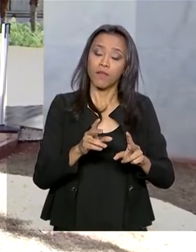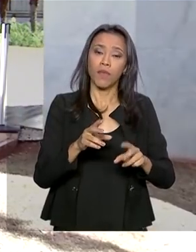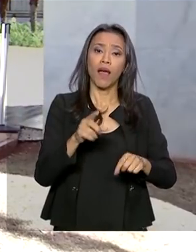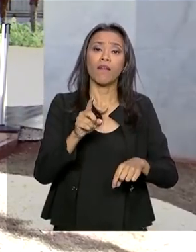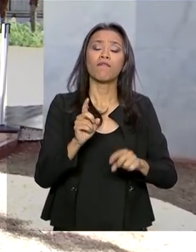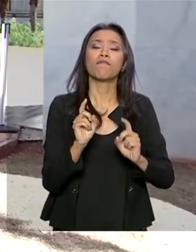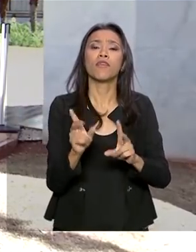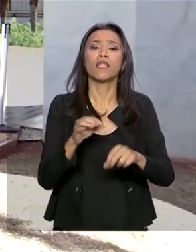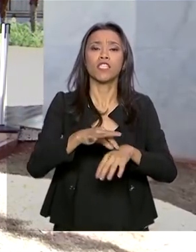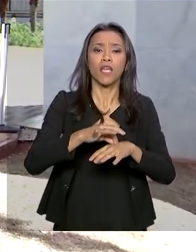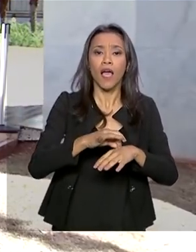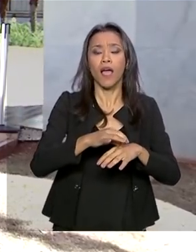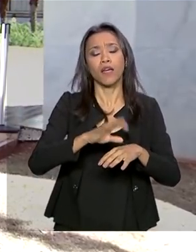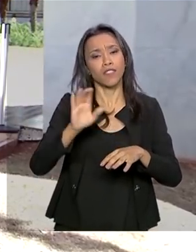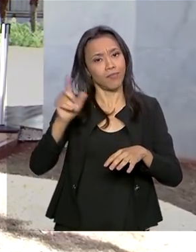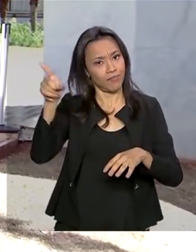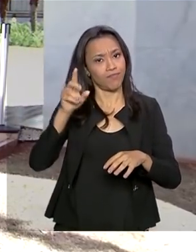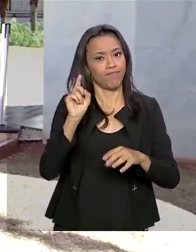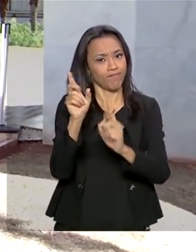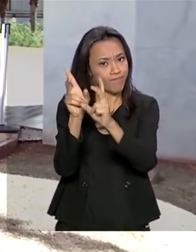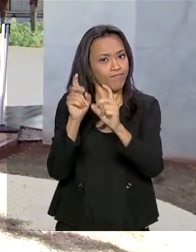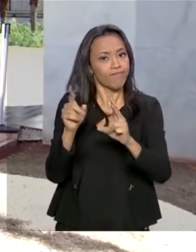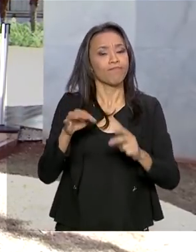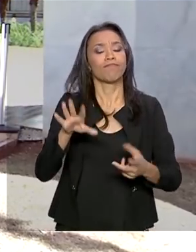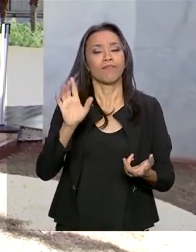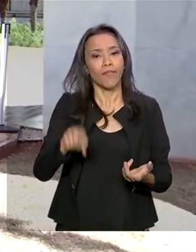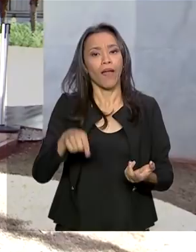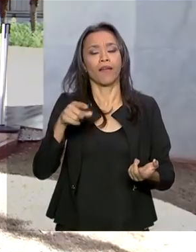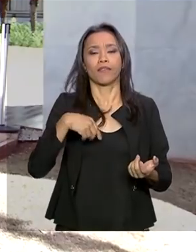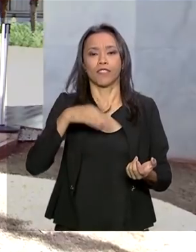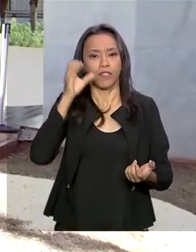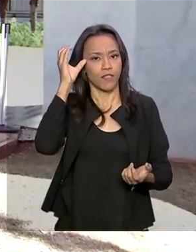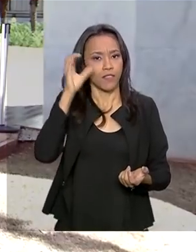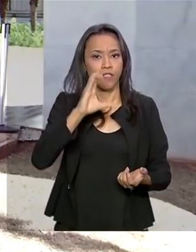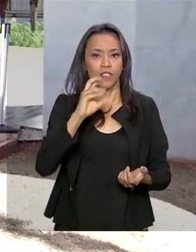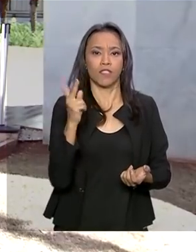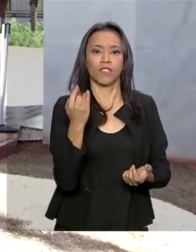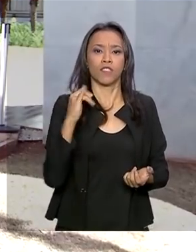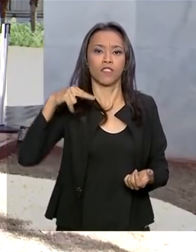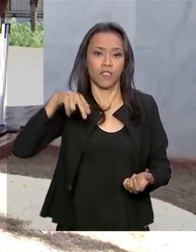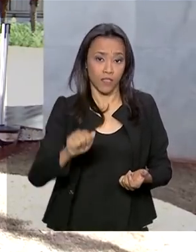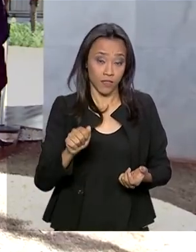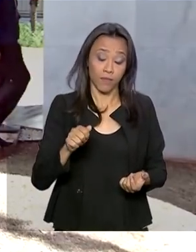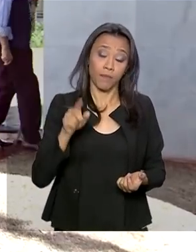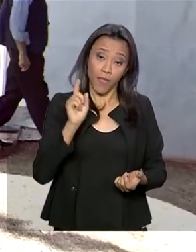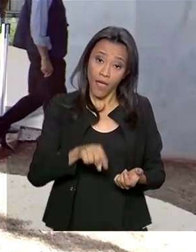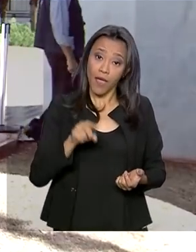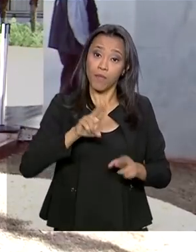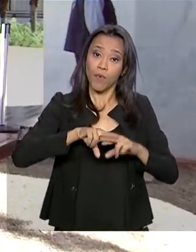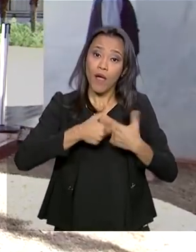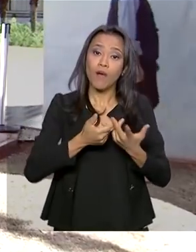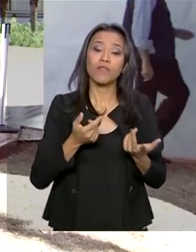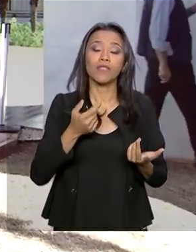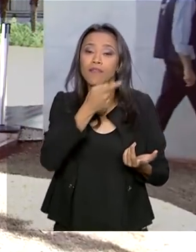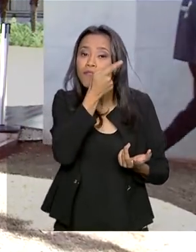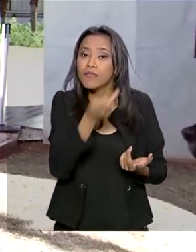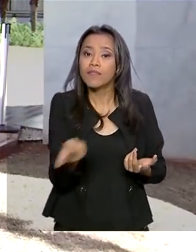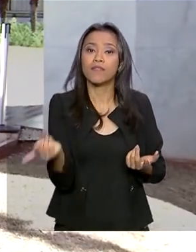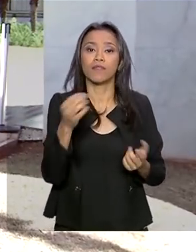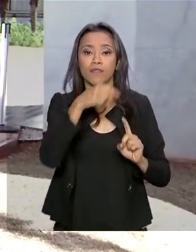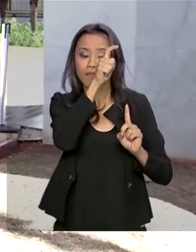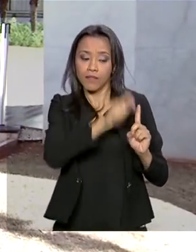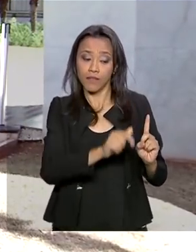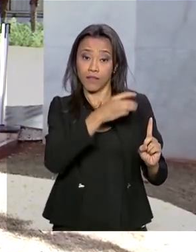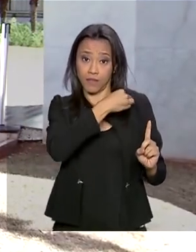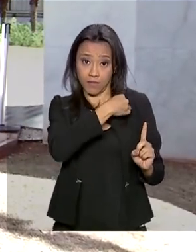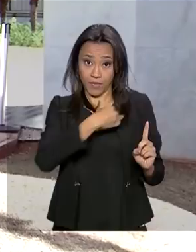chinês. Esse é um resultado da viagem, da missão da ministra da agricultura, Tereza Cristina, e também do próprio